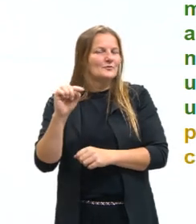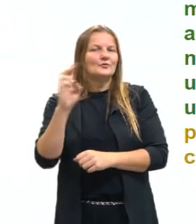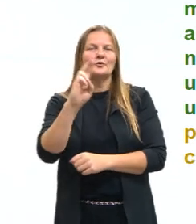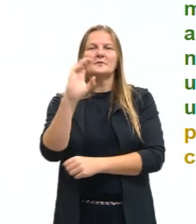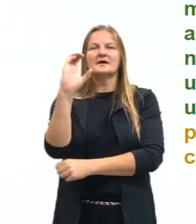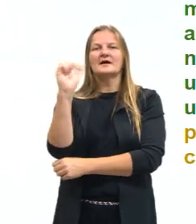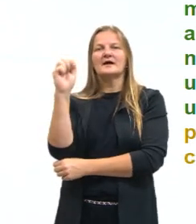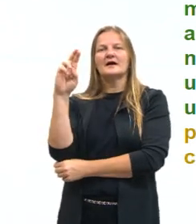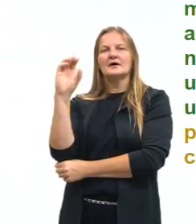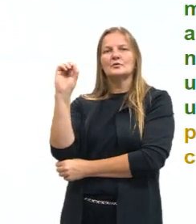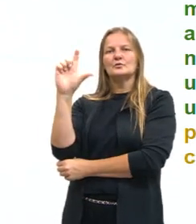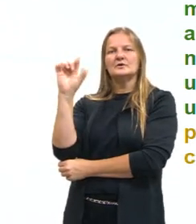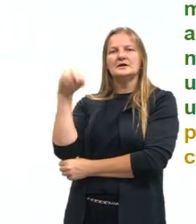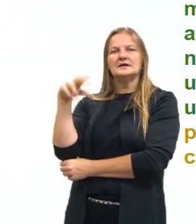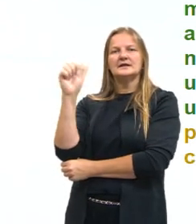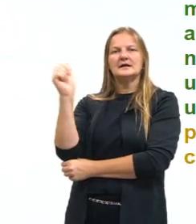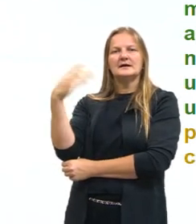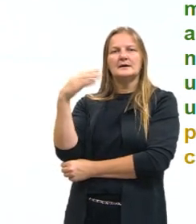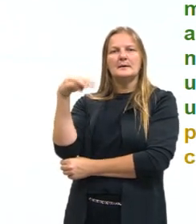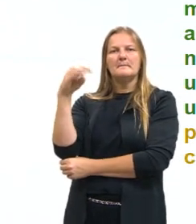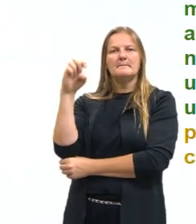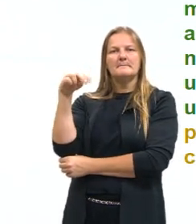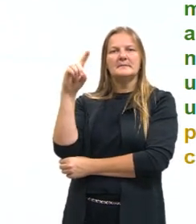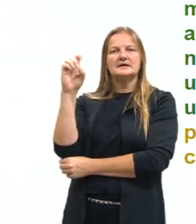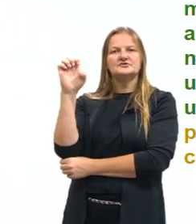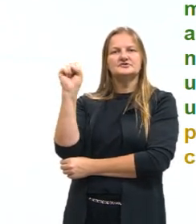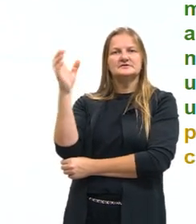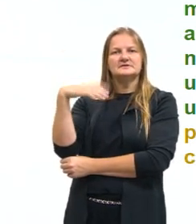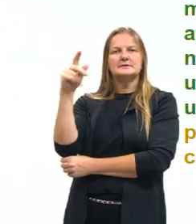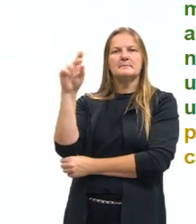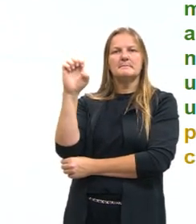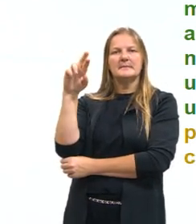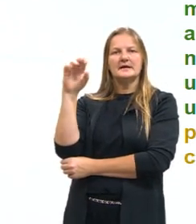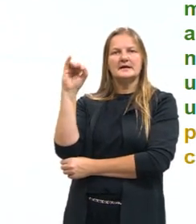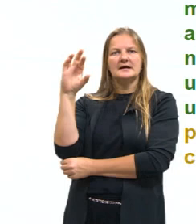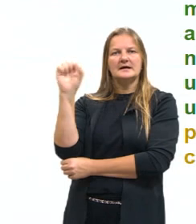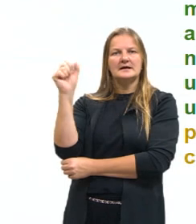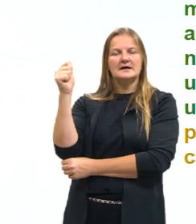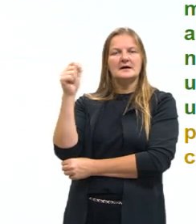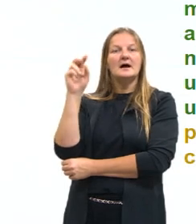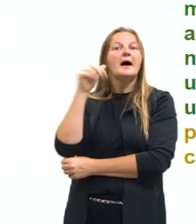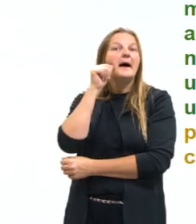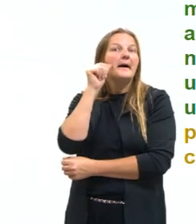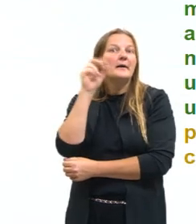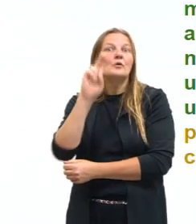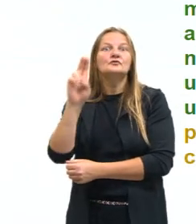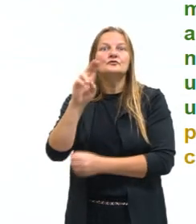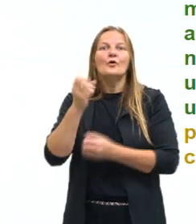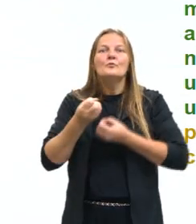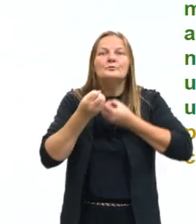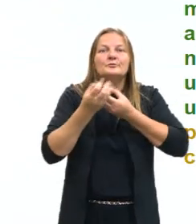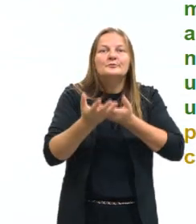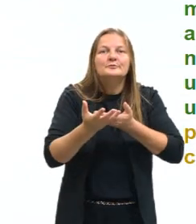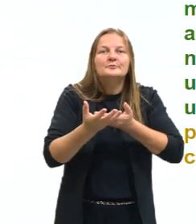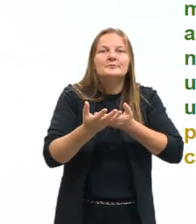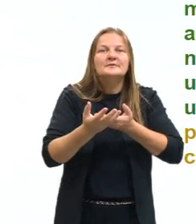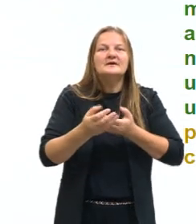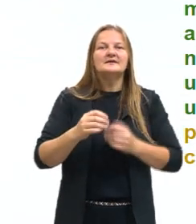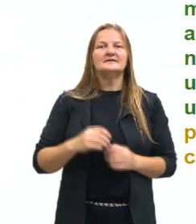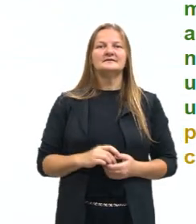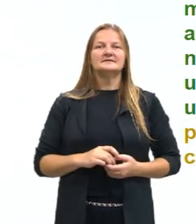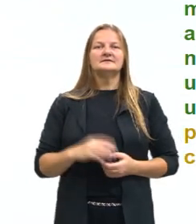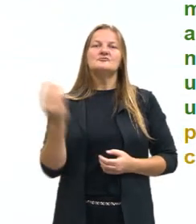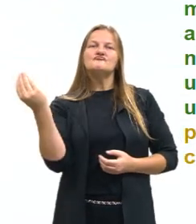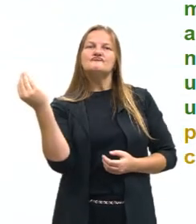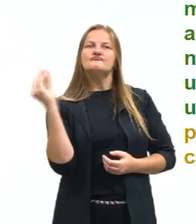Mendes Pereira em que ela usou a citação para construir essa frase introdutória.